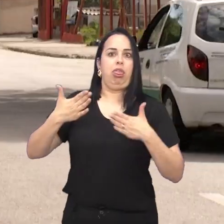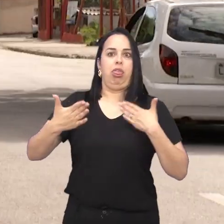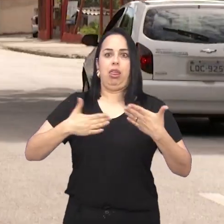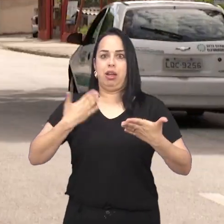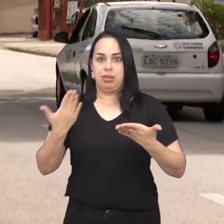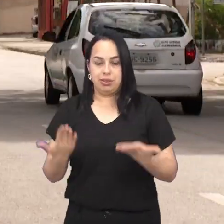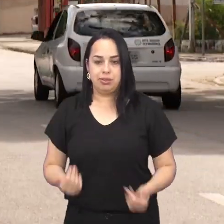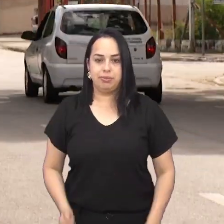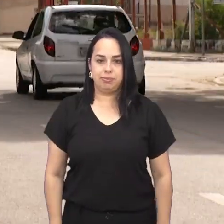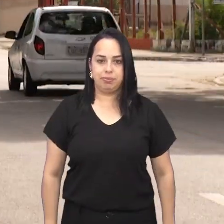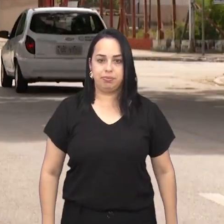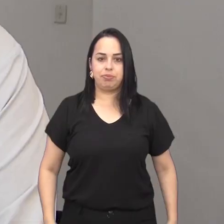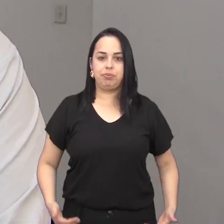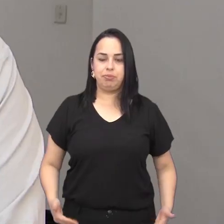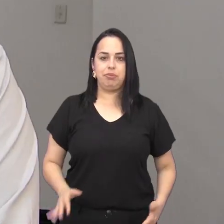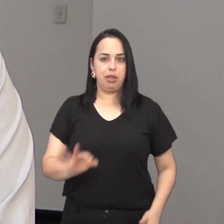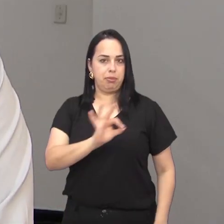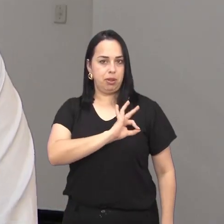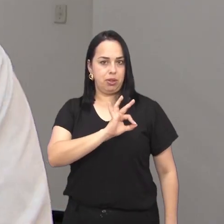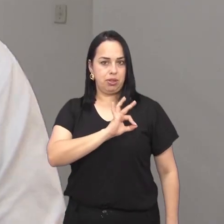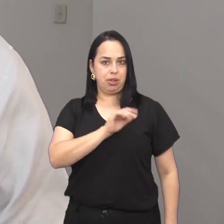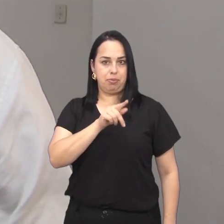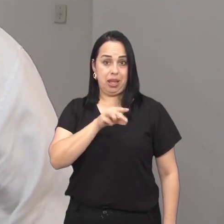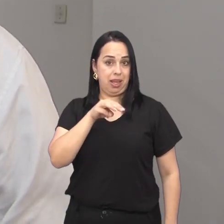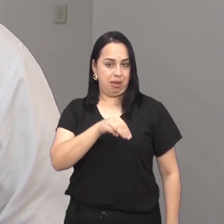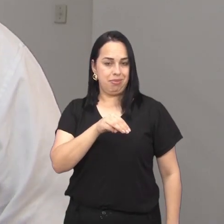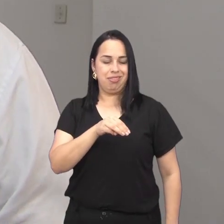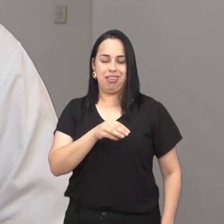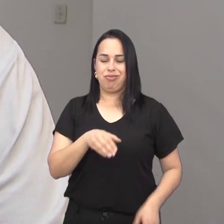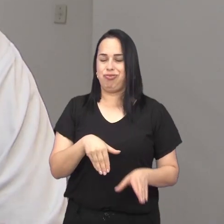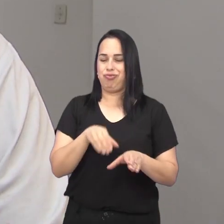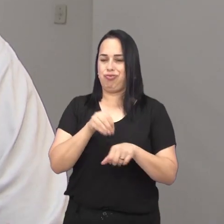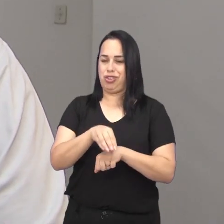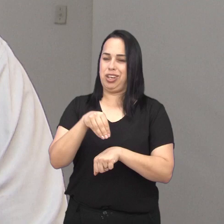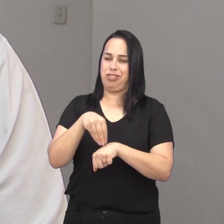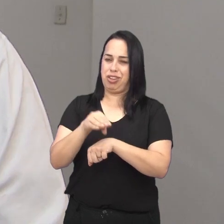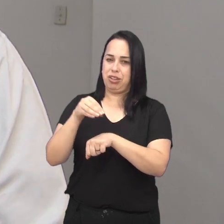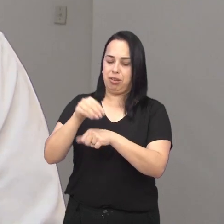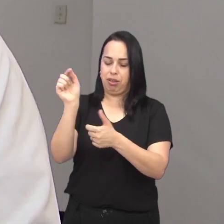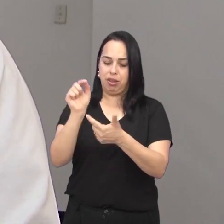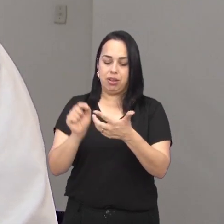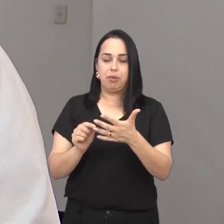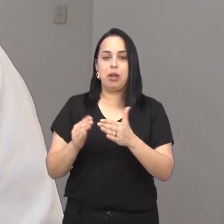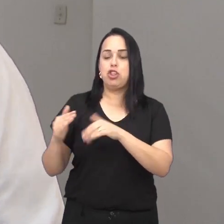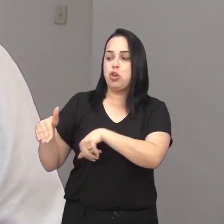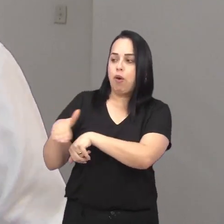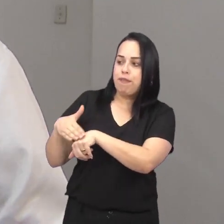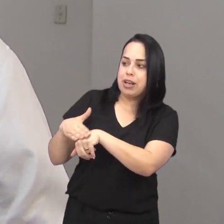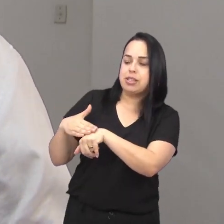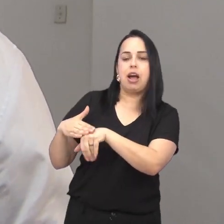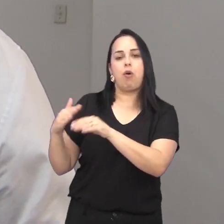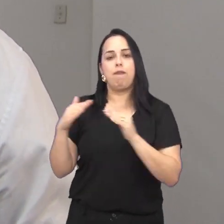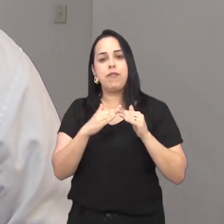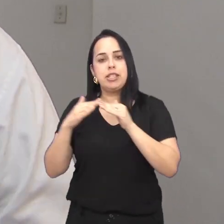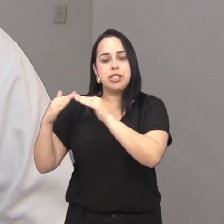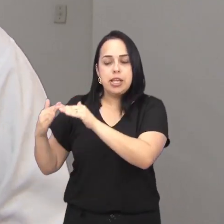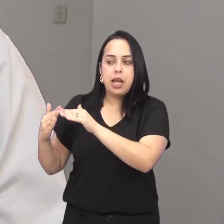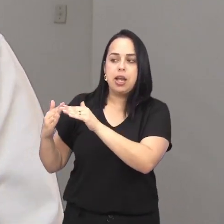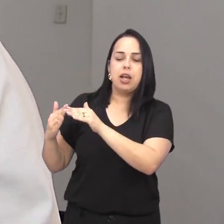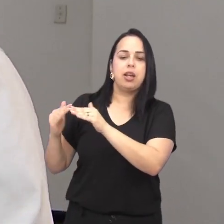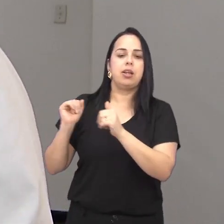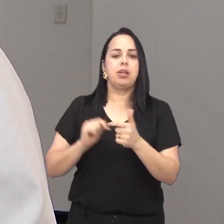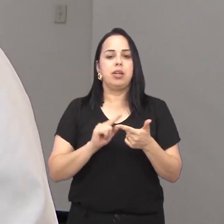ao voltar para casa. Bom, a Polícia Militar dá várias dicas de segurança, da gente falar com os vizinhos, de comunicar as pessoas,